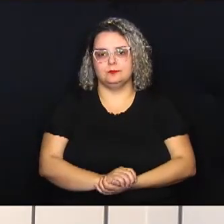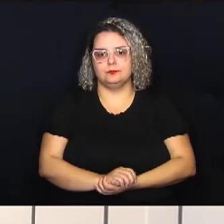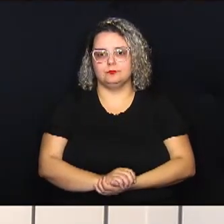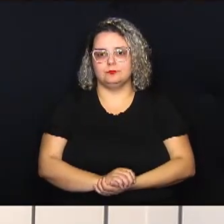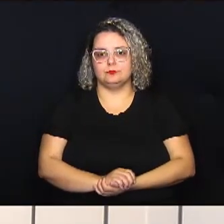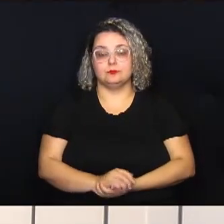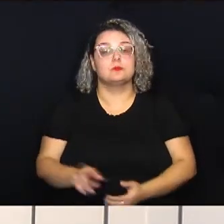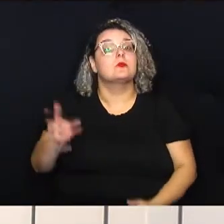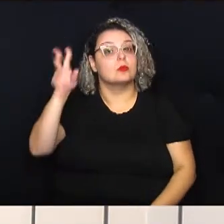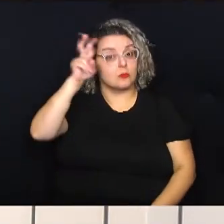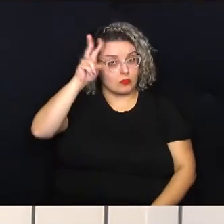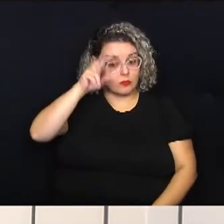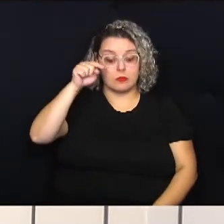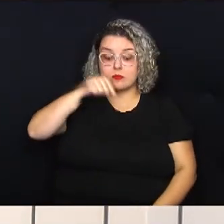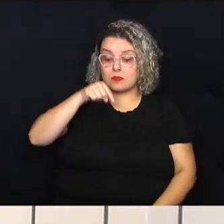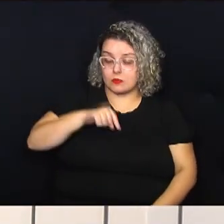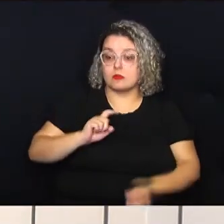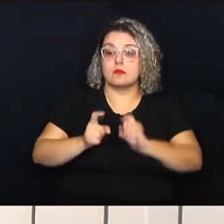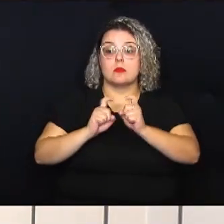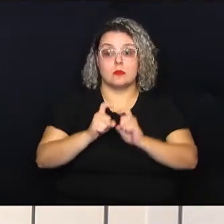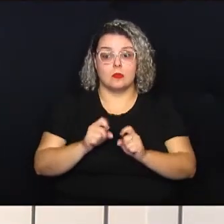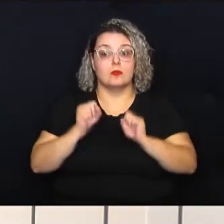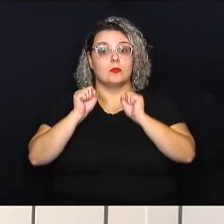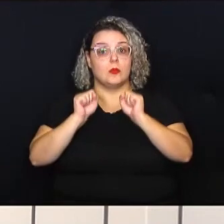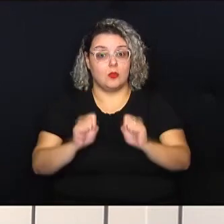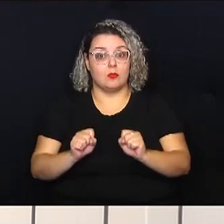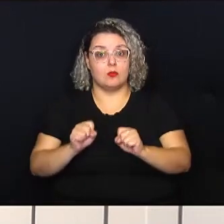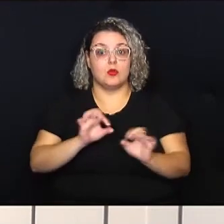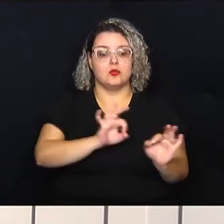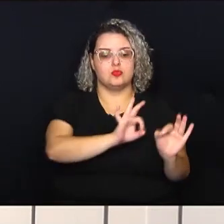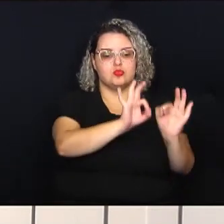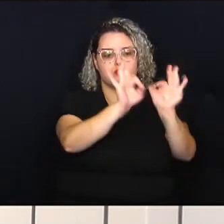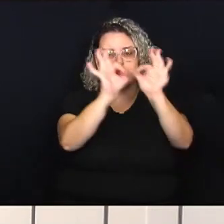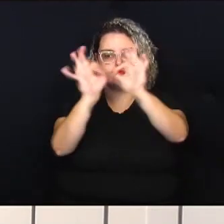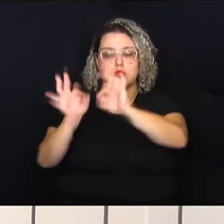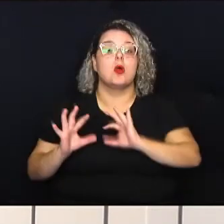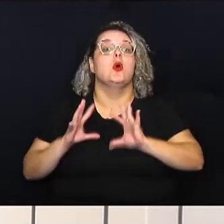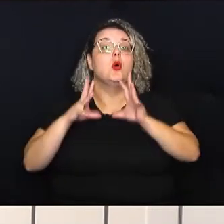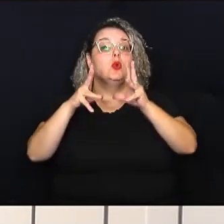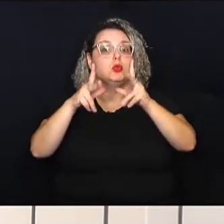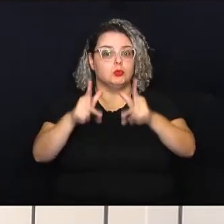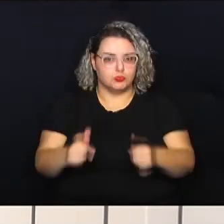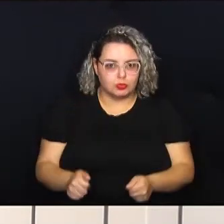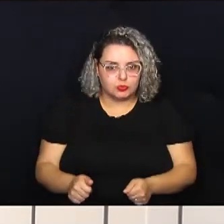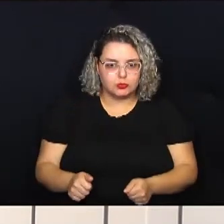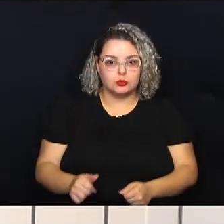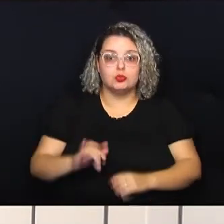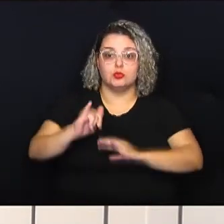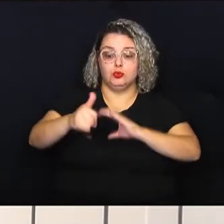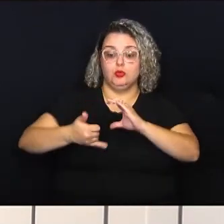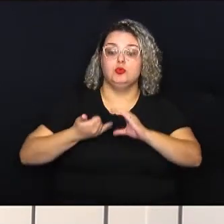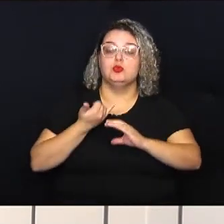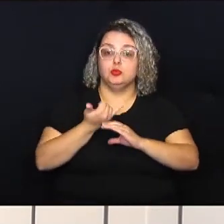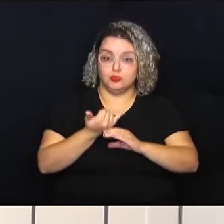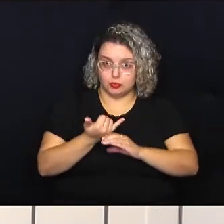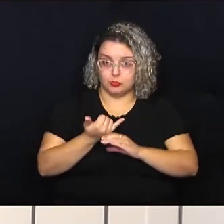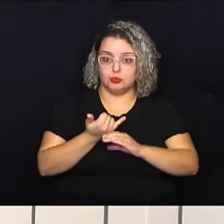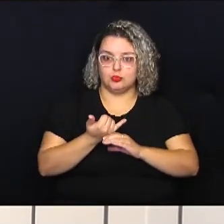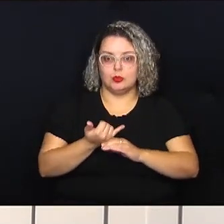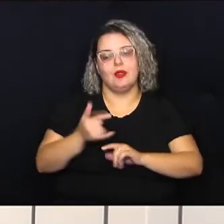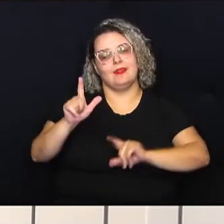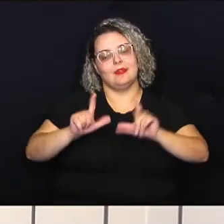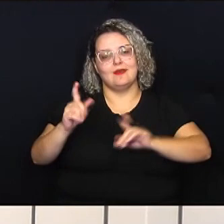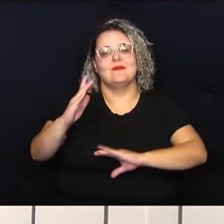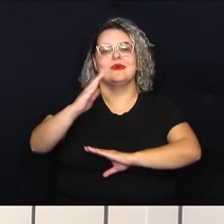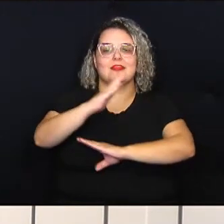Lembrando que esta reunião você pode assistir na íntegra. Lá no youtube.com.br TV